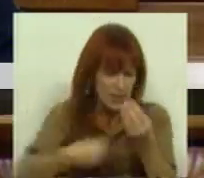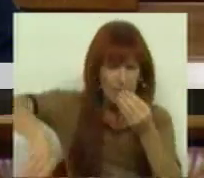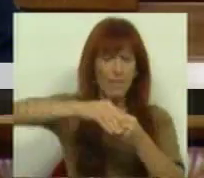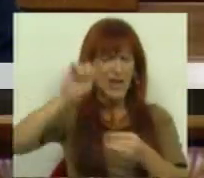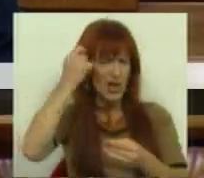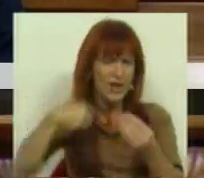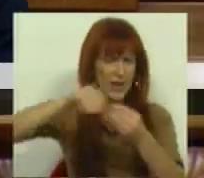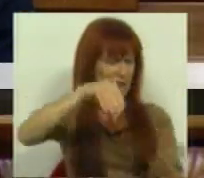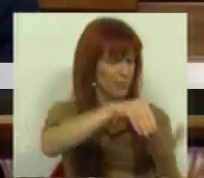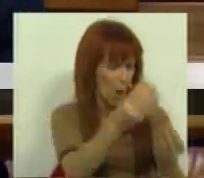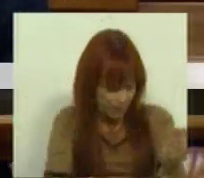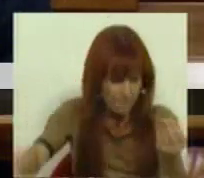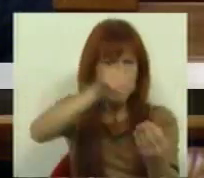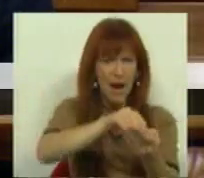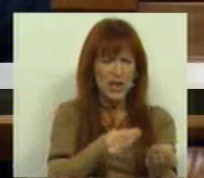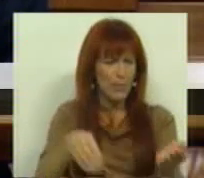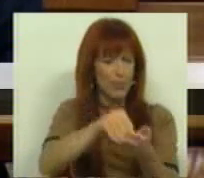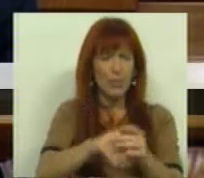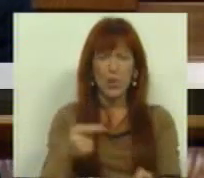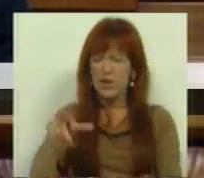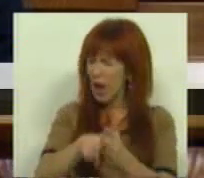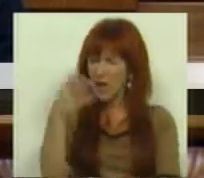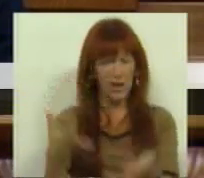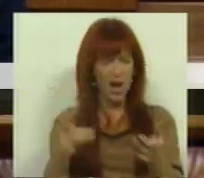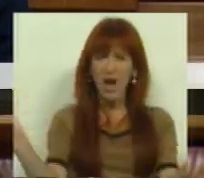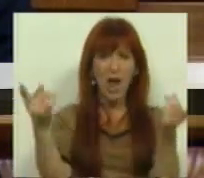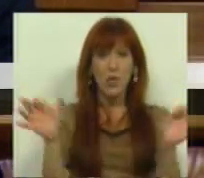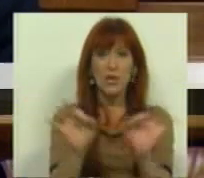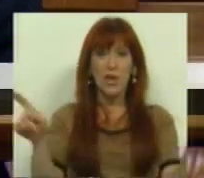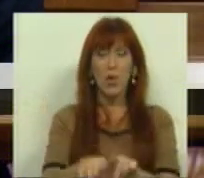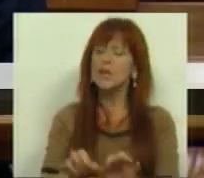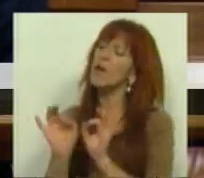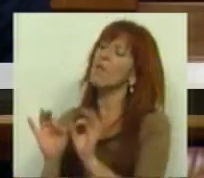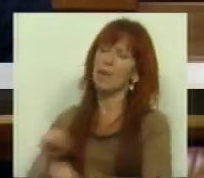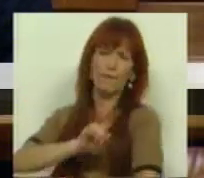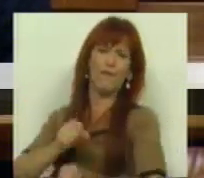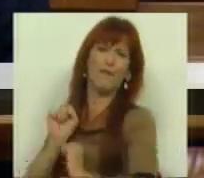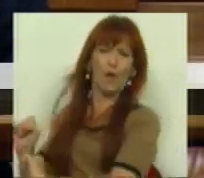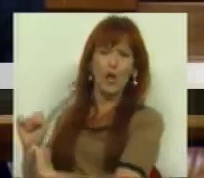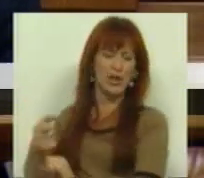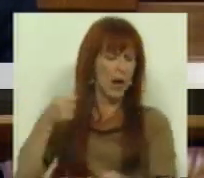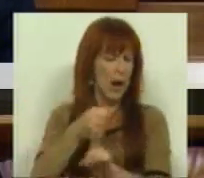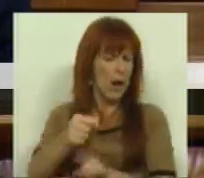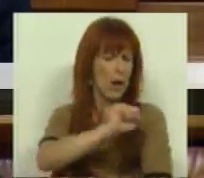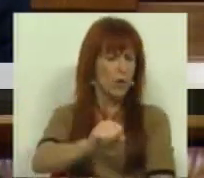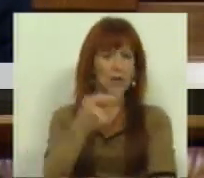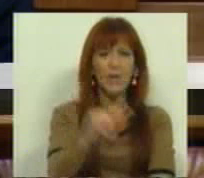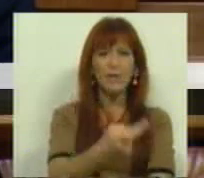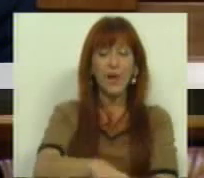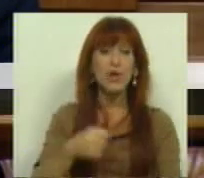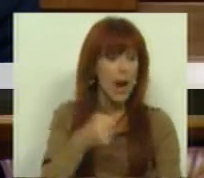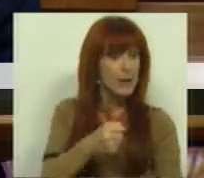pobreza à pobreza. Esta lei não é equilibrada, toma partido pelos mais fortes e ataca os mais fracos.